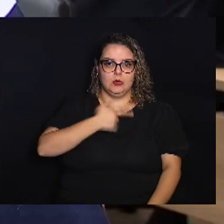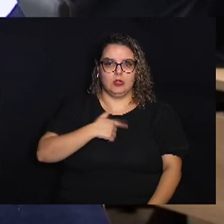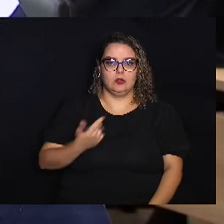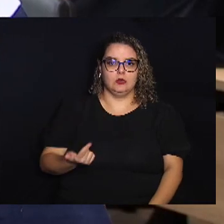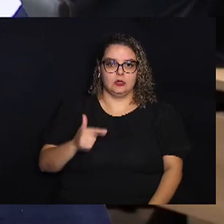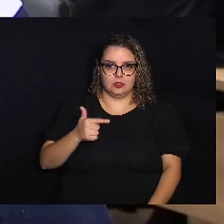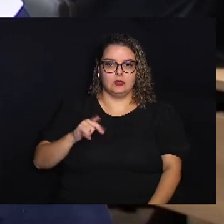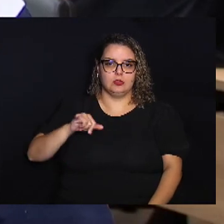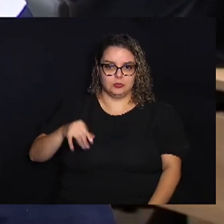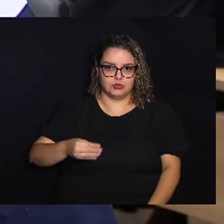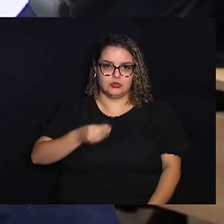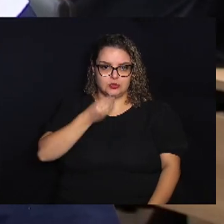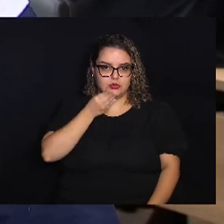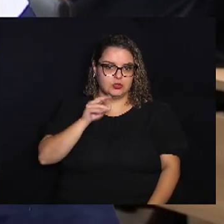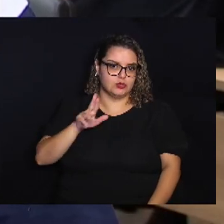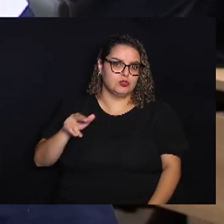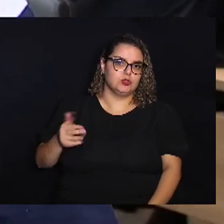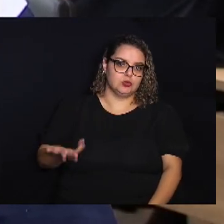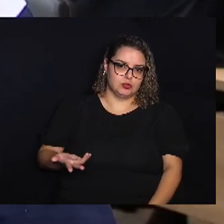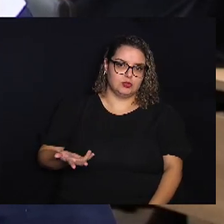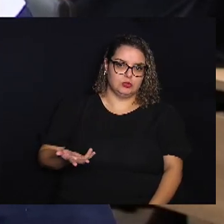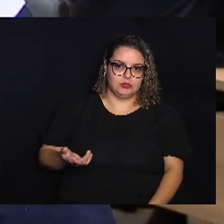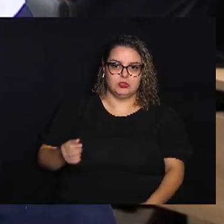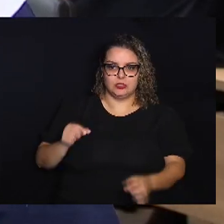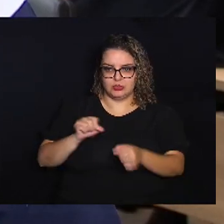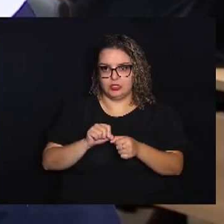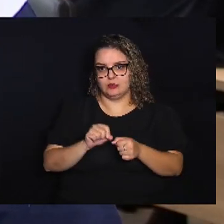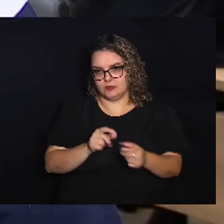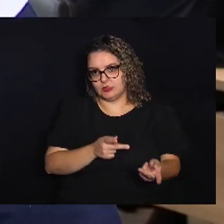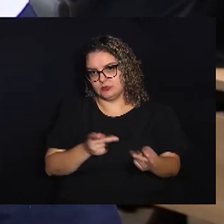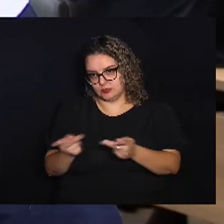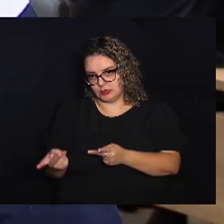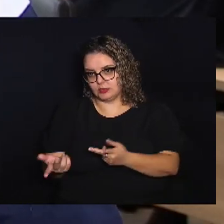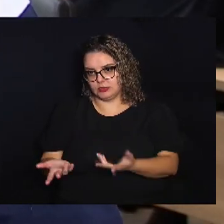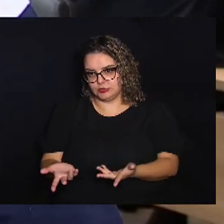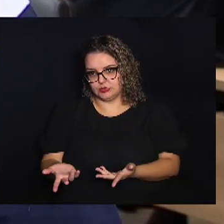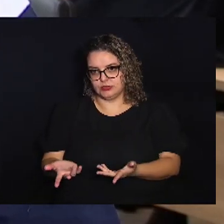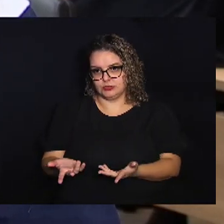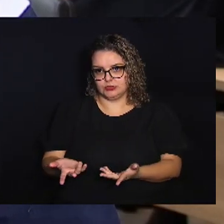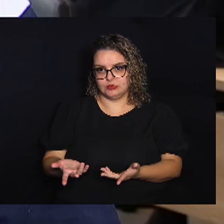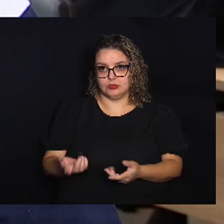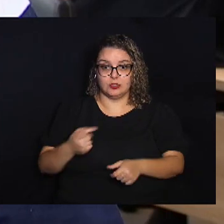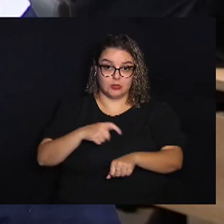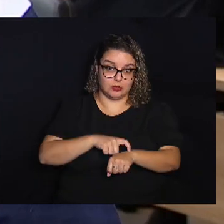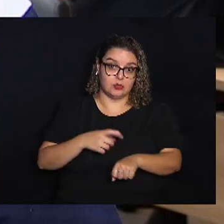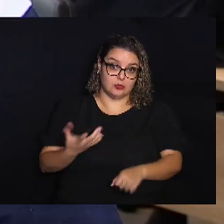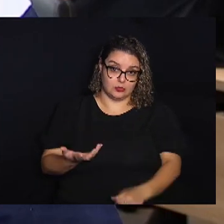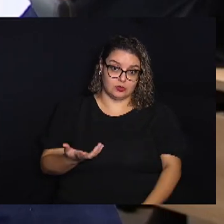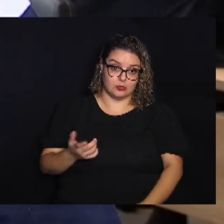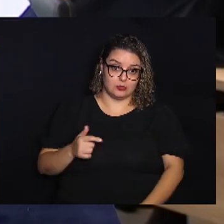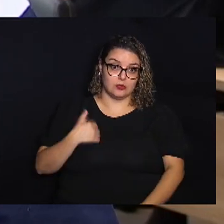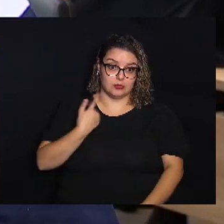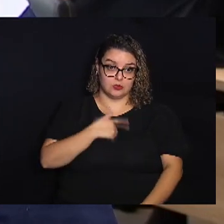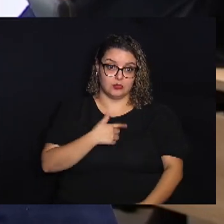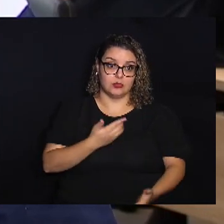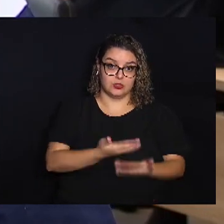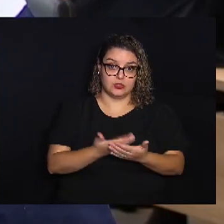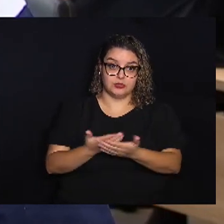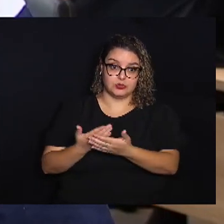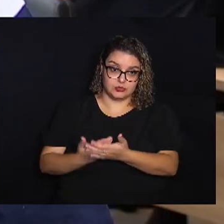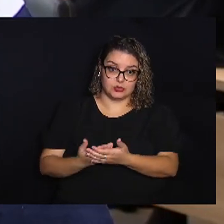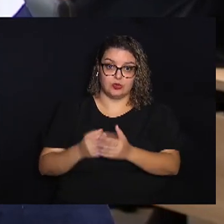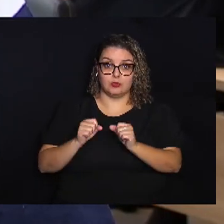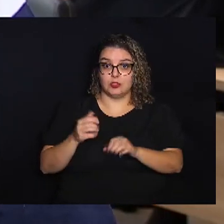não teve oportunidade Nunca De fazer uma visita No momento momento que a gente Está estudando A gente